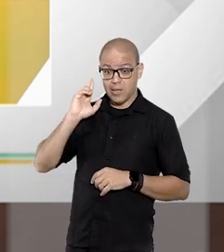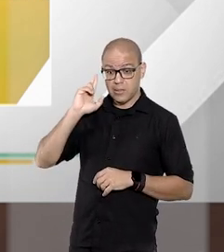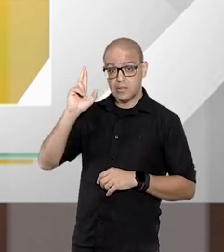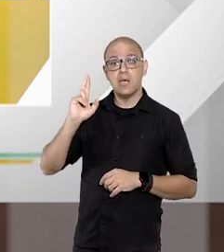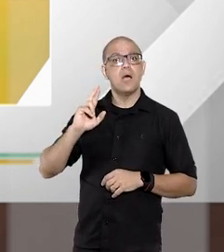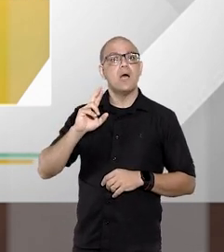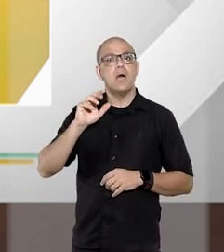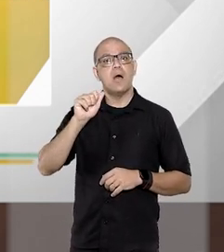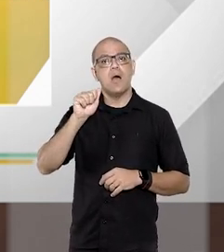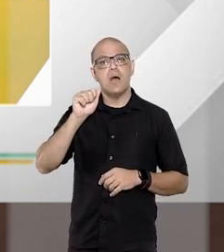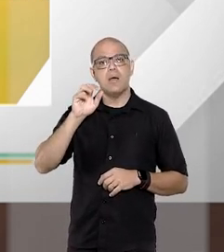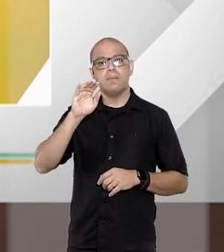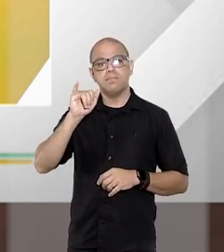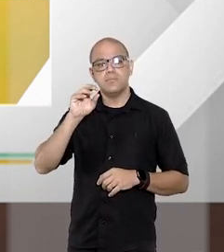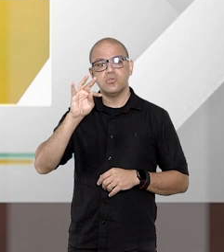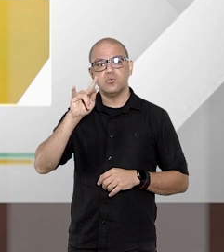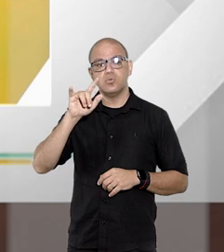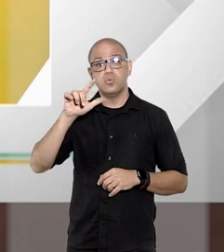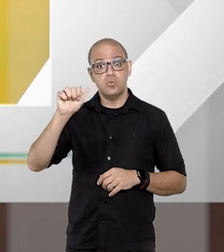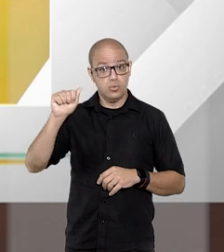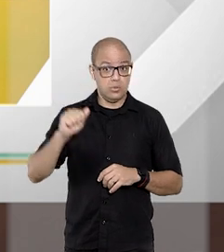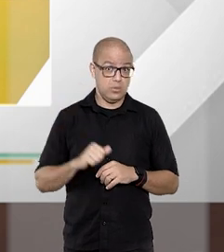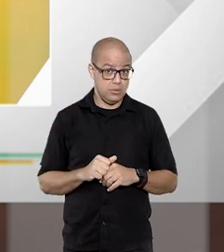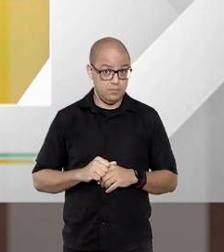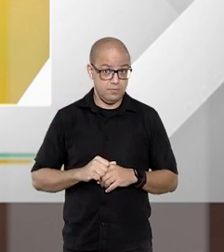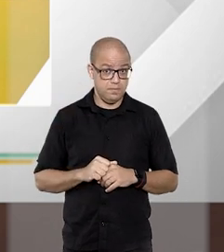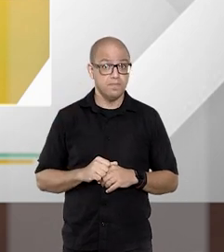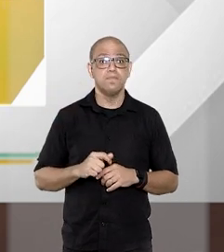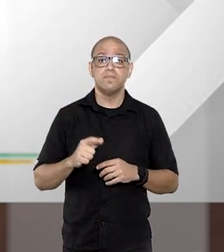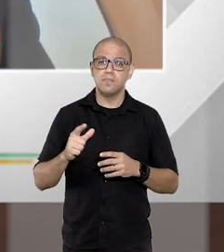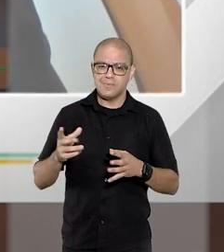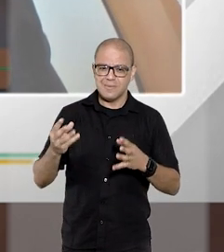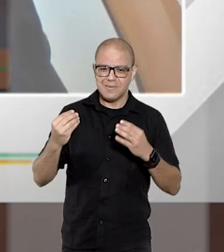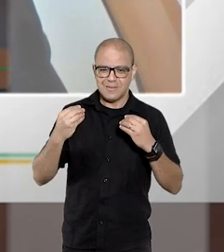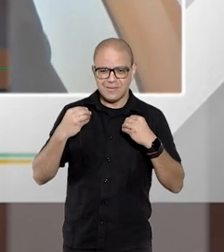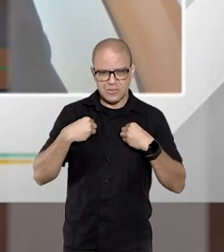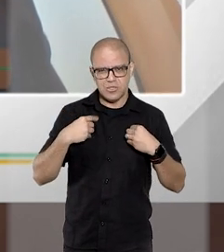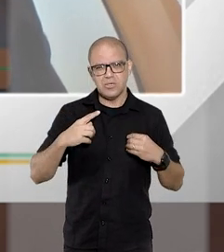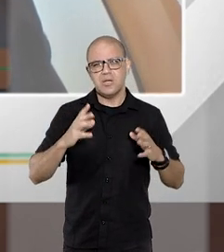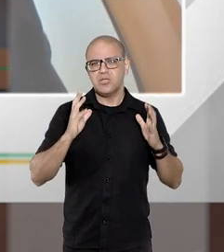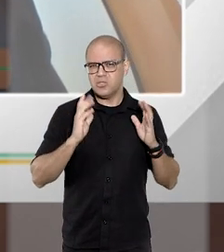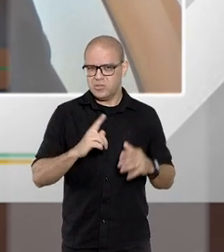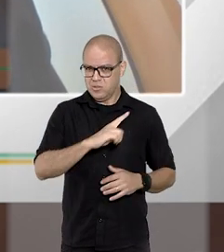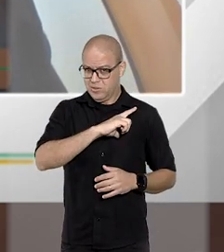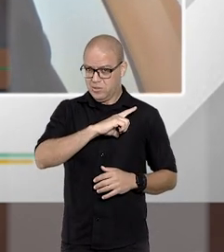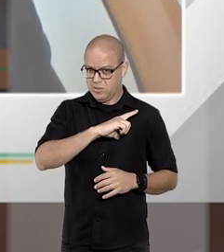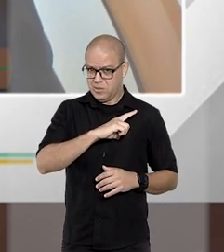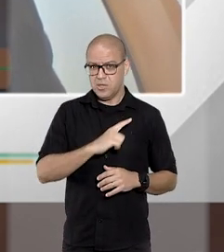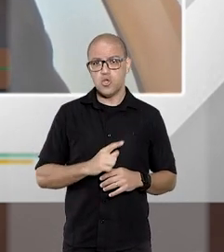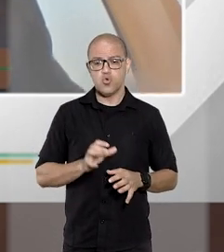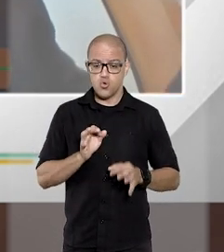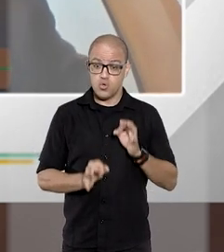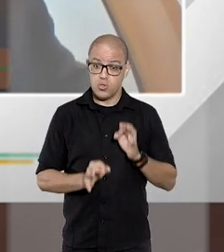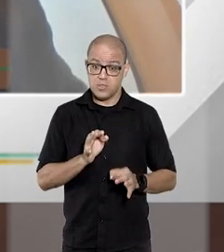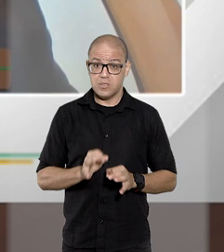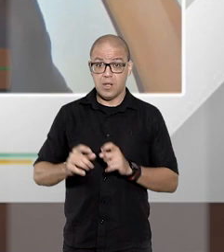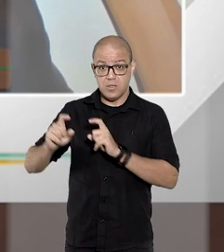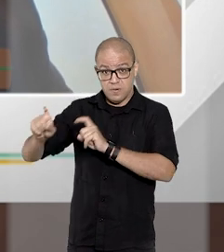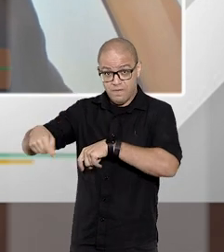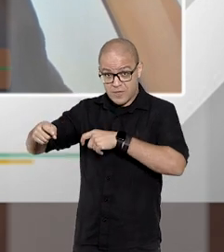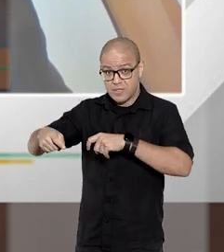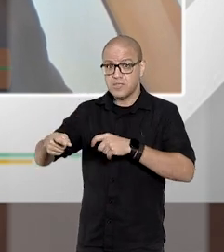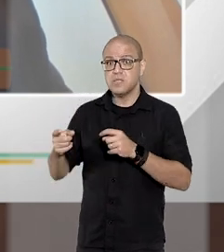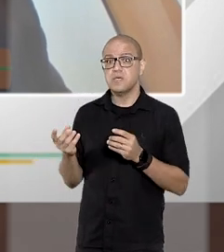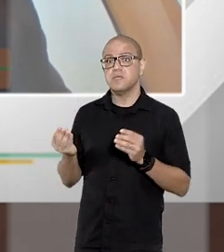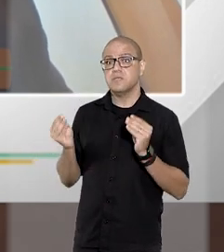competência sim absoluta e nos foros em que já haja um Juizado de